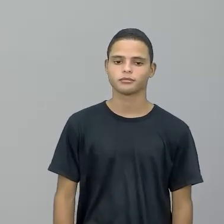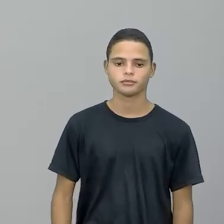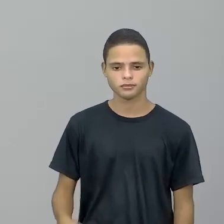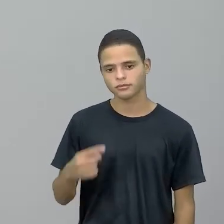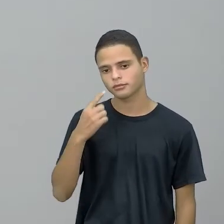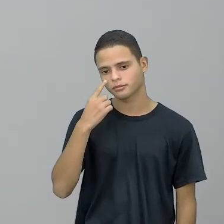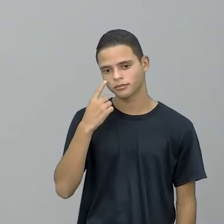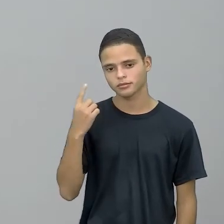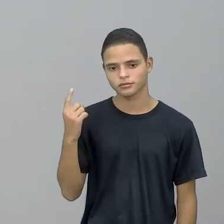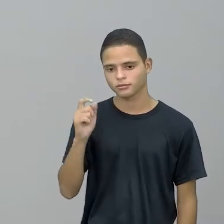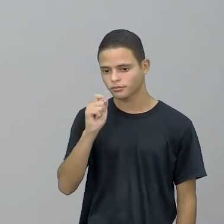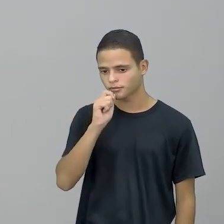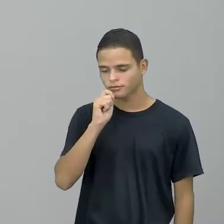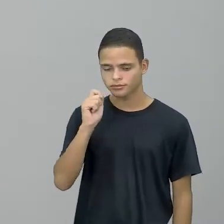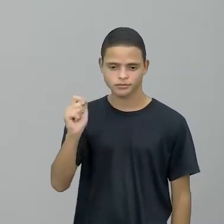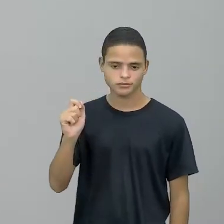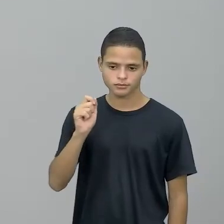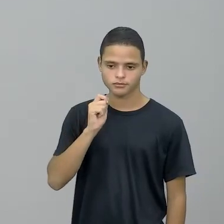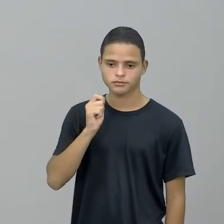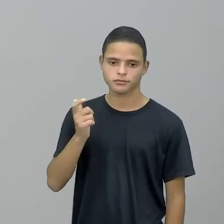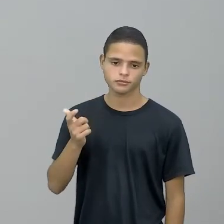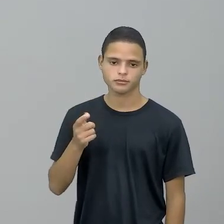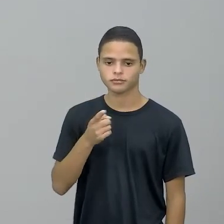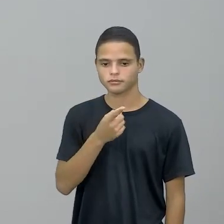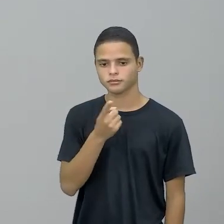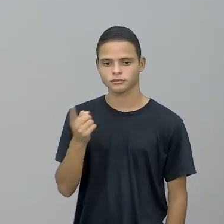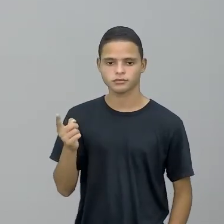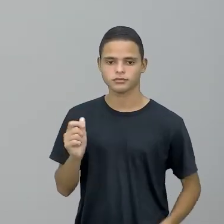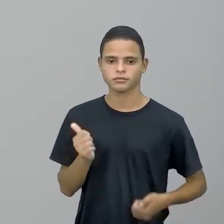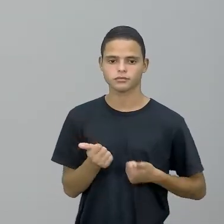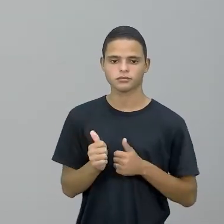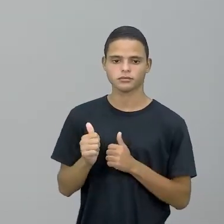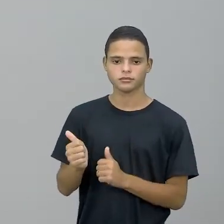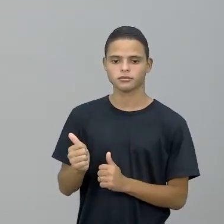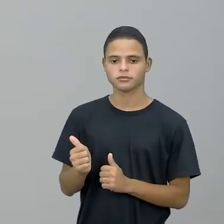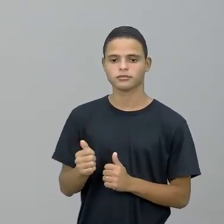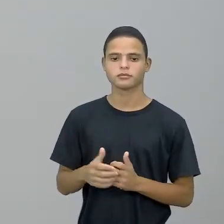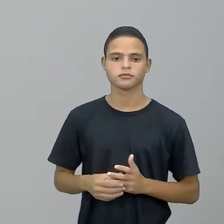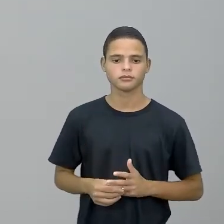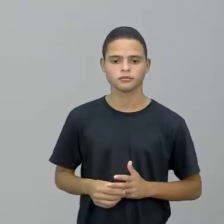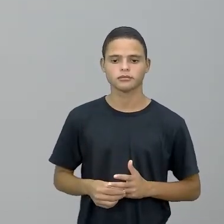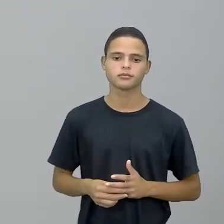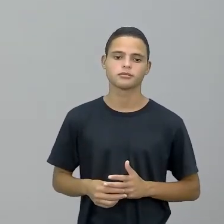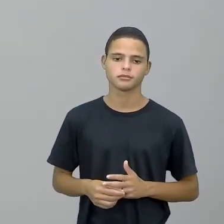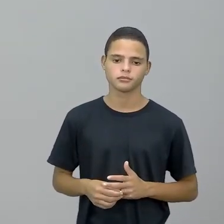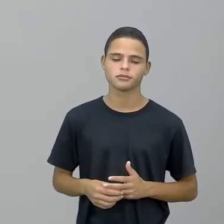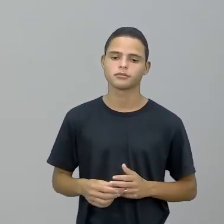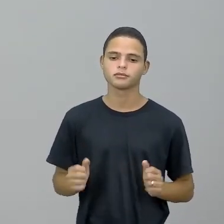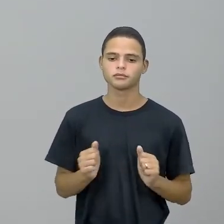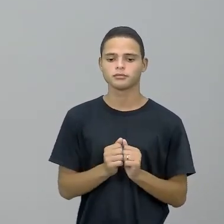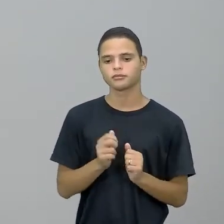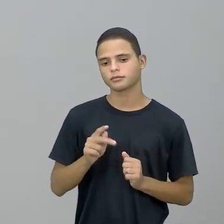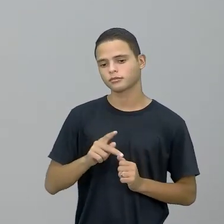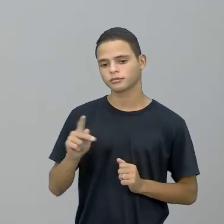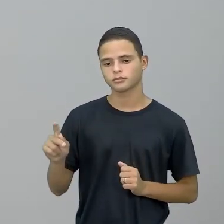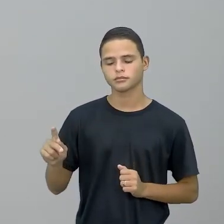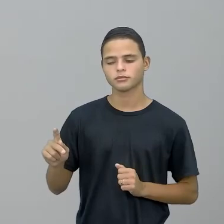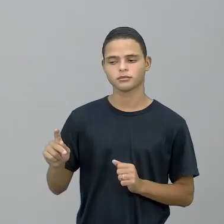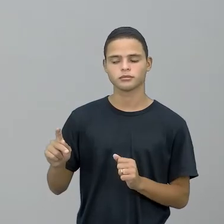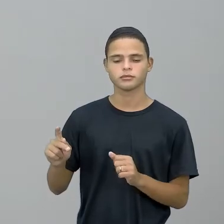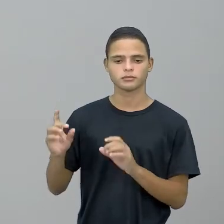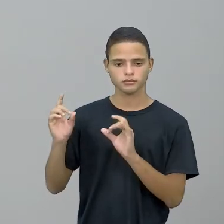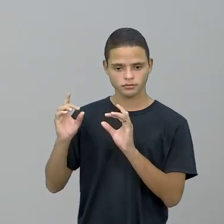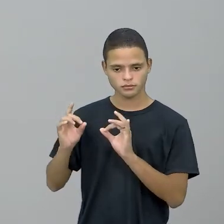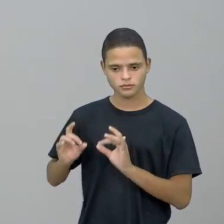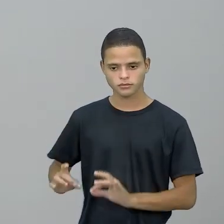Olha só, gente, né, então vocês aí acompanharam a nossa entrevista, com o professor especialista, né,